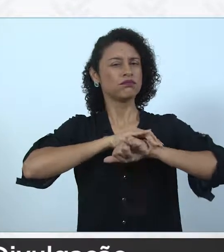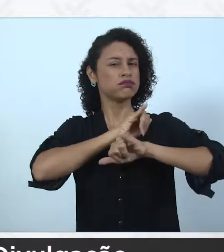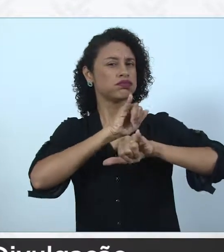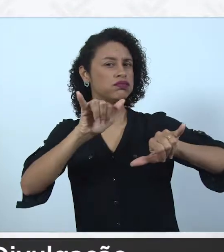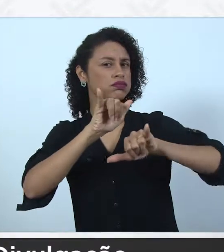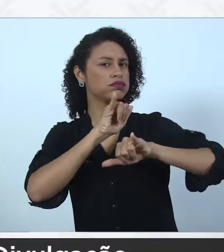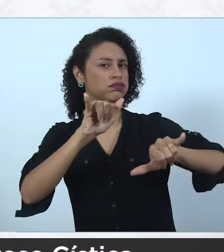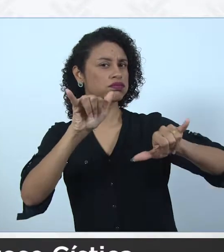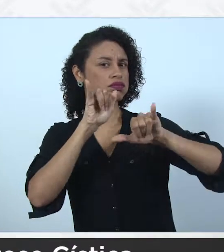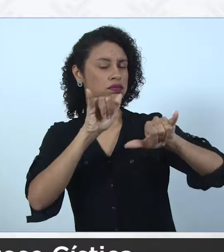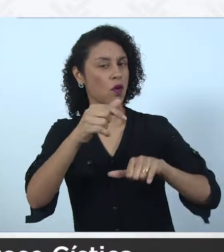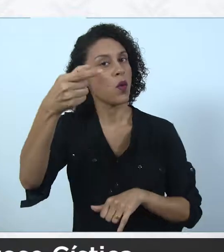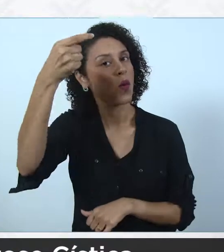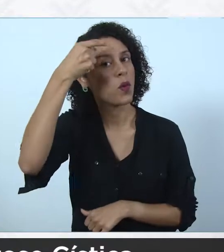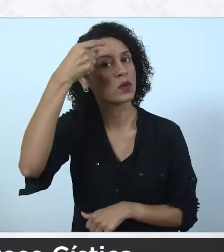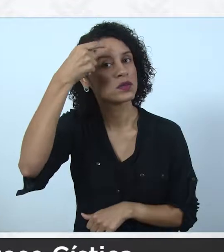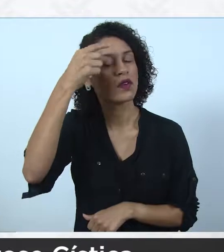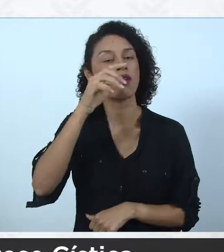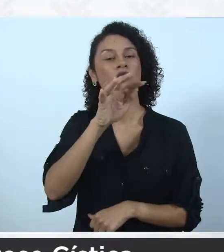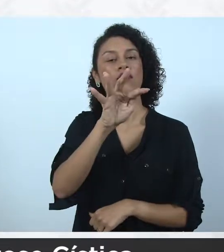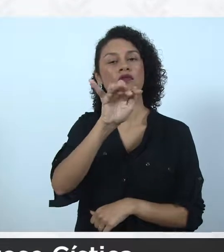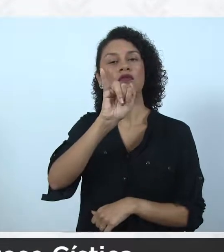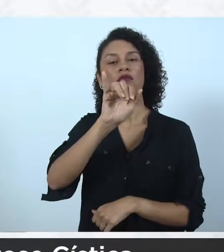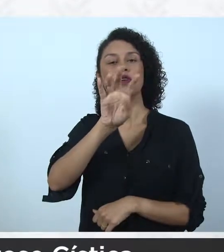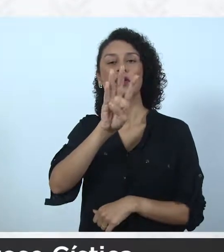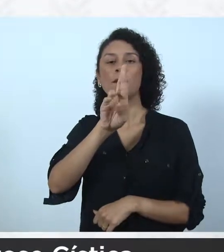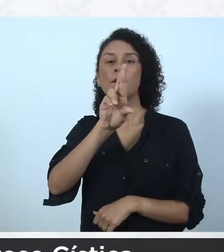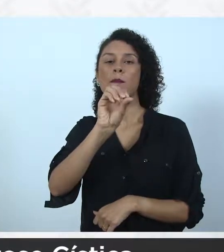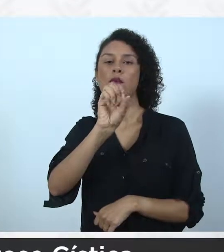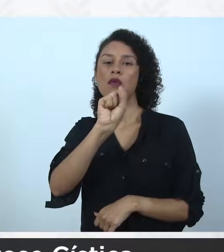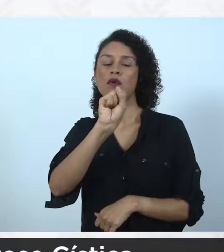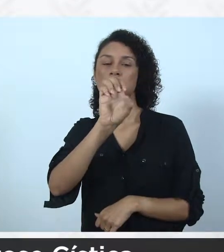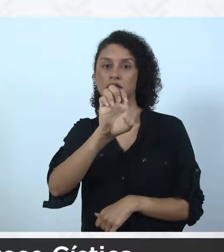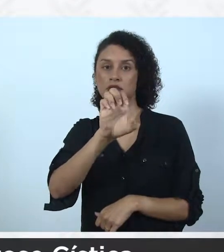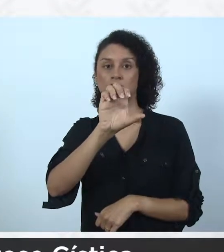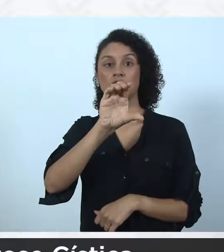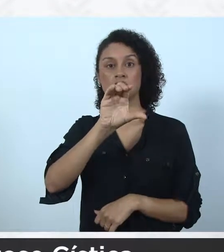da Divulgação e Conscientização da Fibrose Cística.